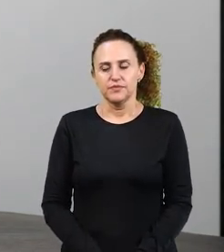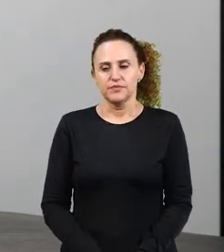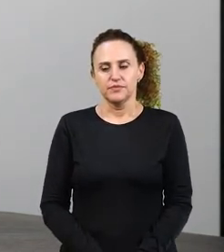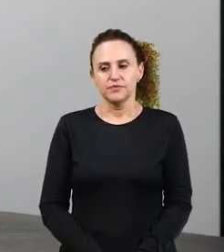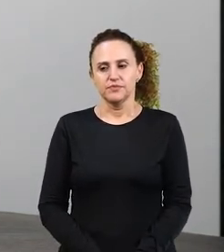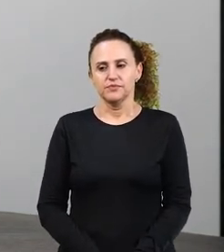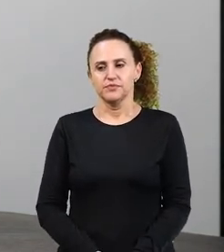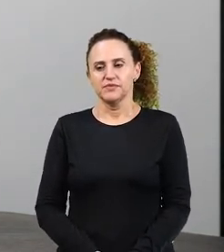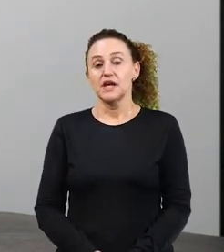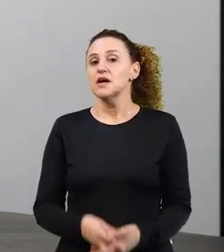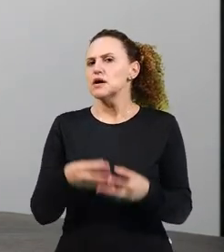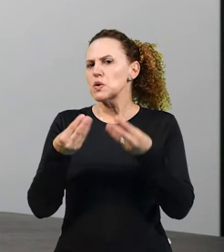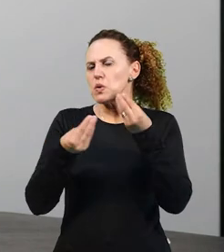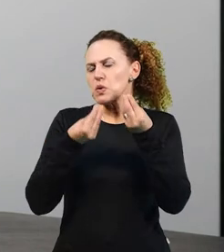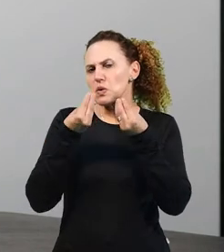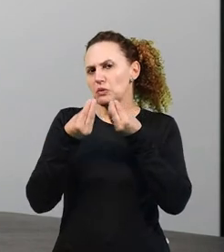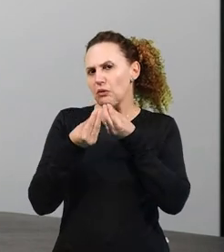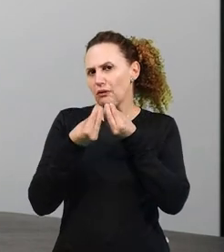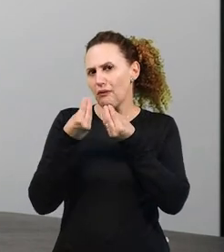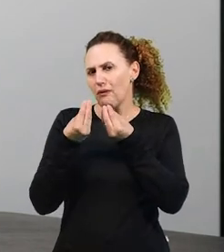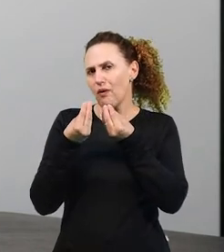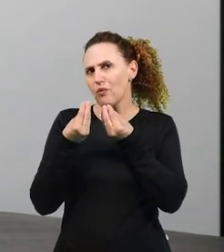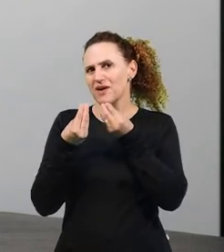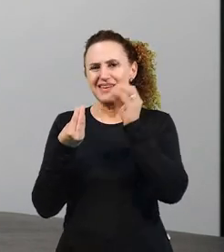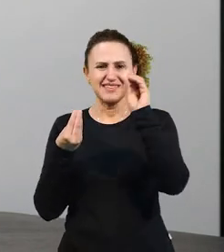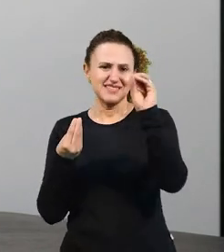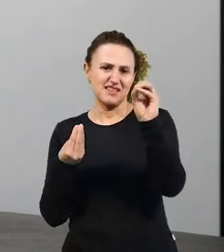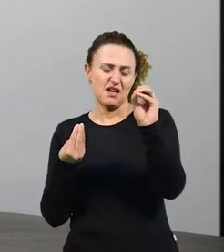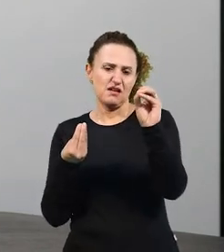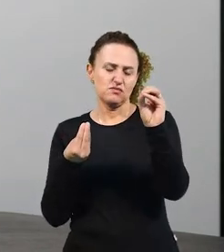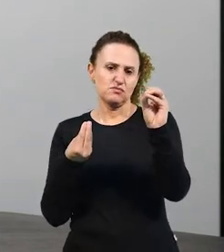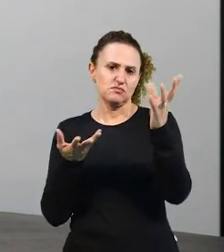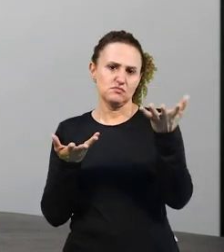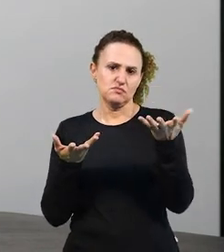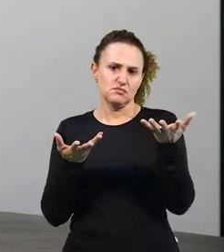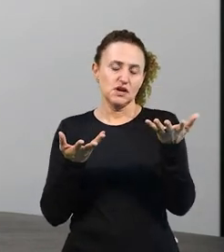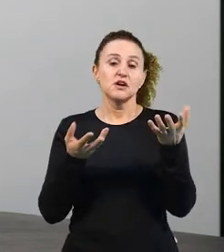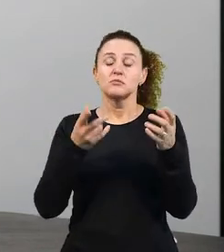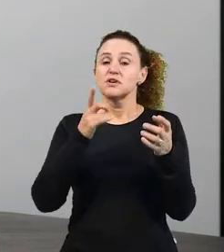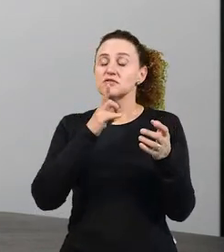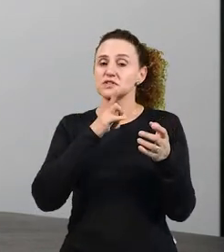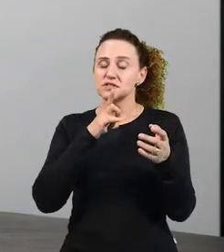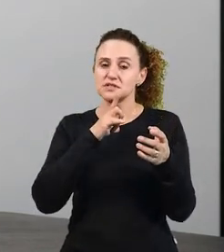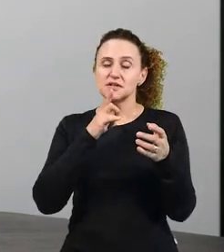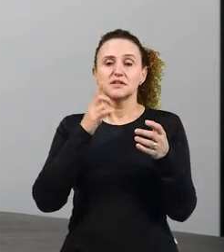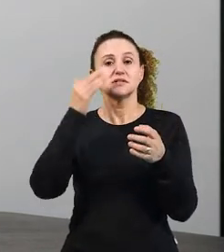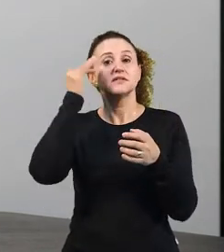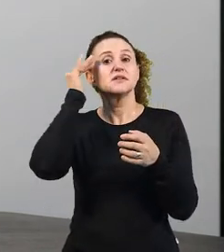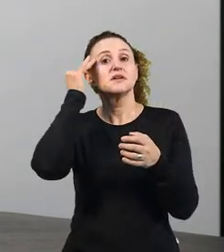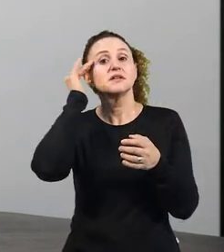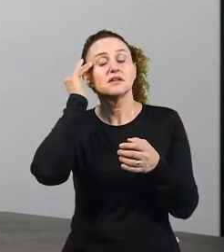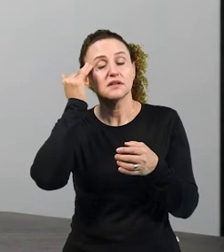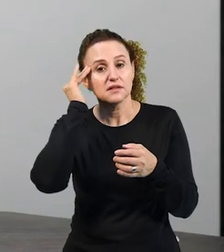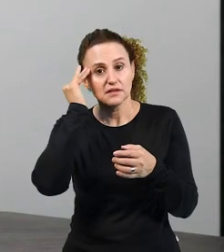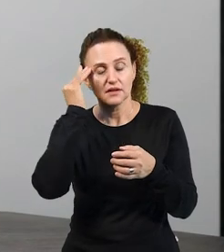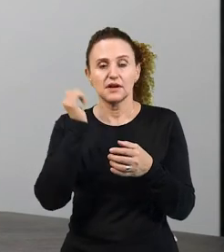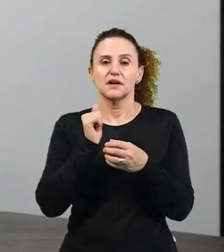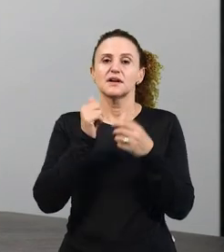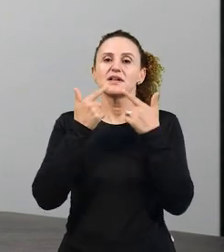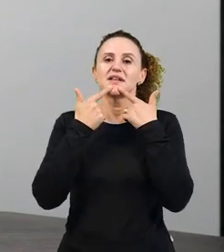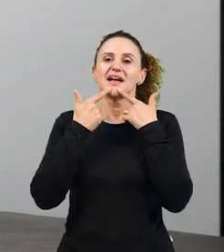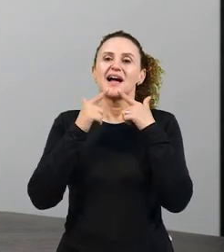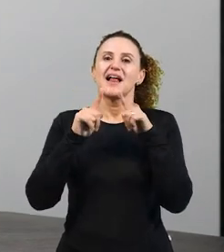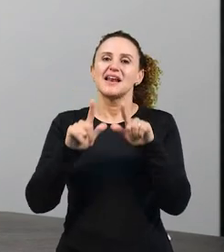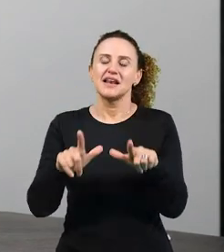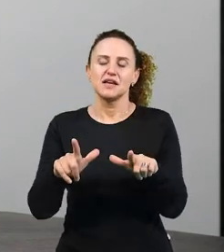como? Um morfema, algo que é zero significa? Pra vocês entenderem, o que é na